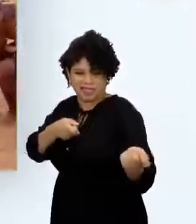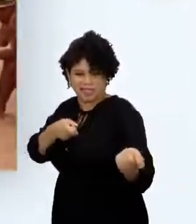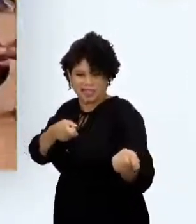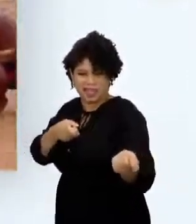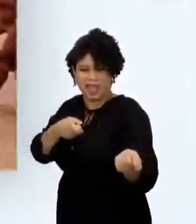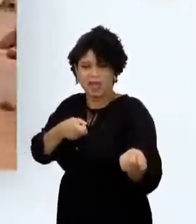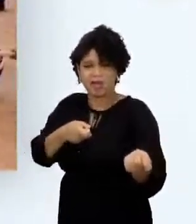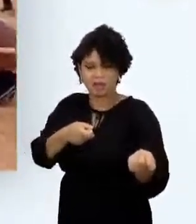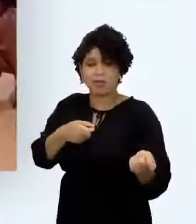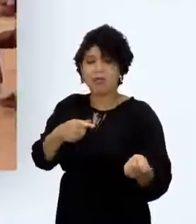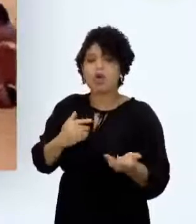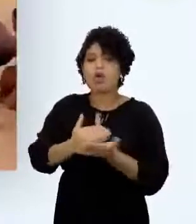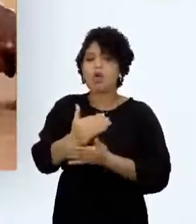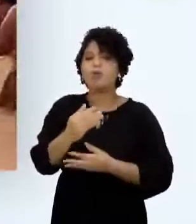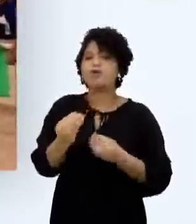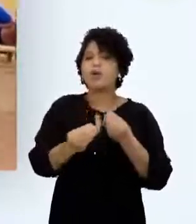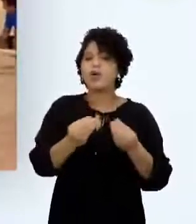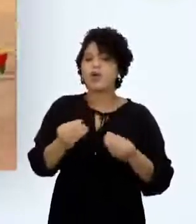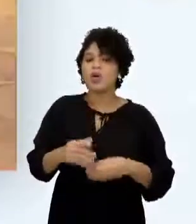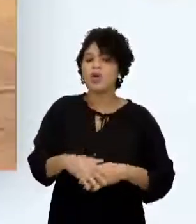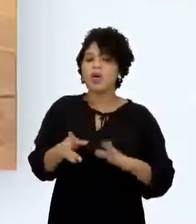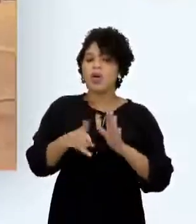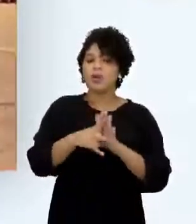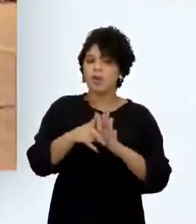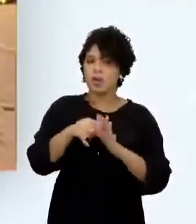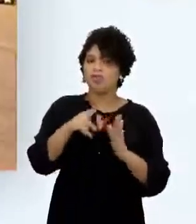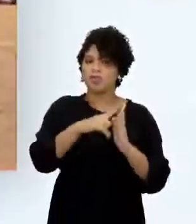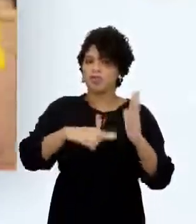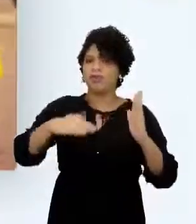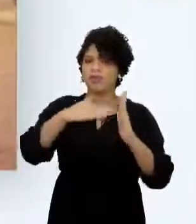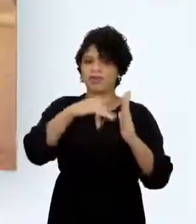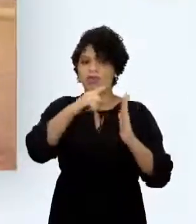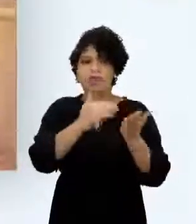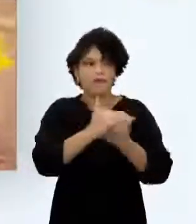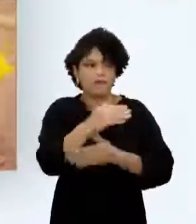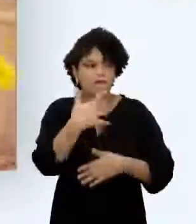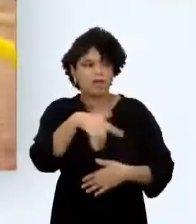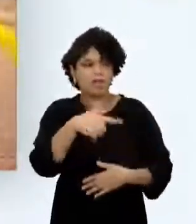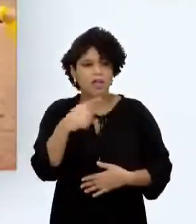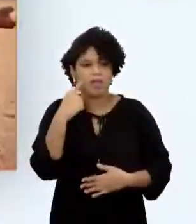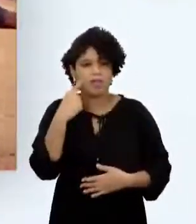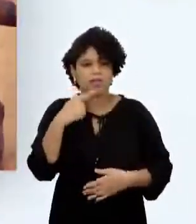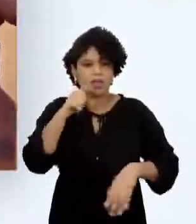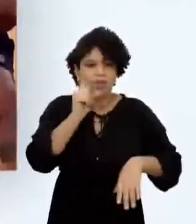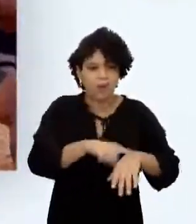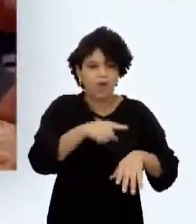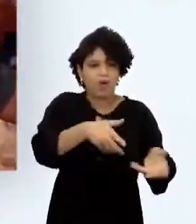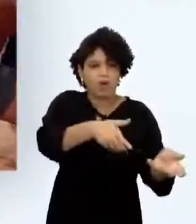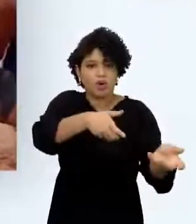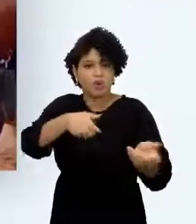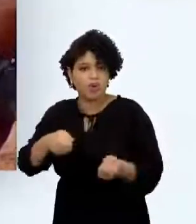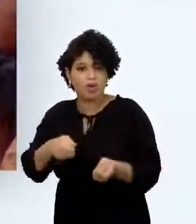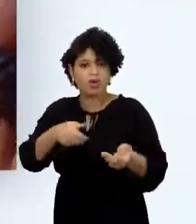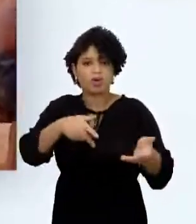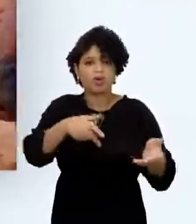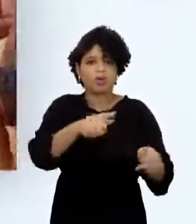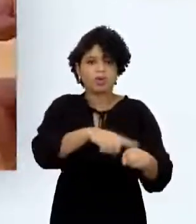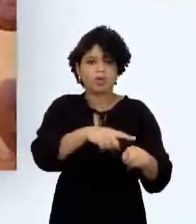Começa a partida com vantagem dos guerreiros da Nova Zelândia Os movimentos sincronizados ajudavam